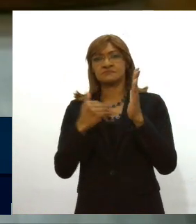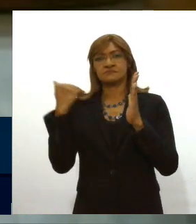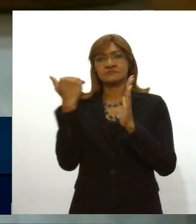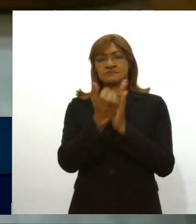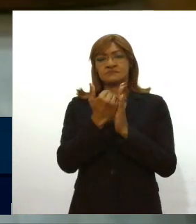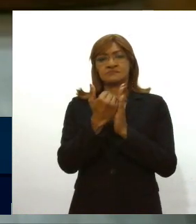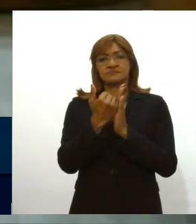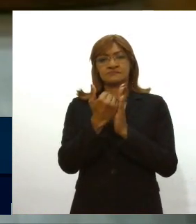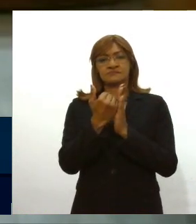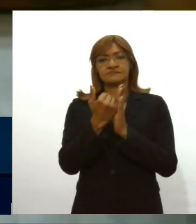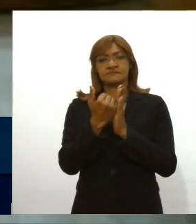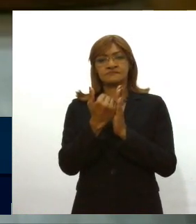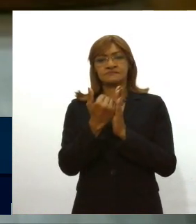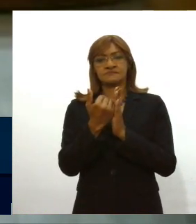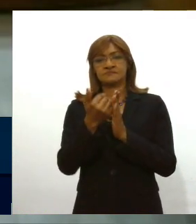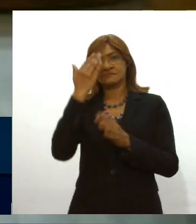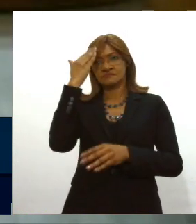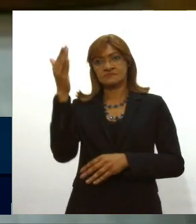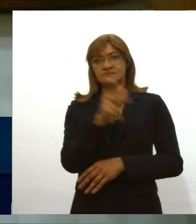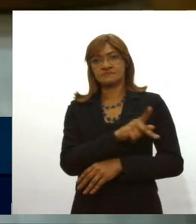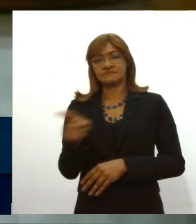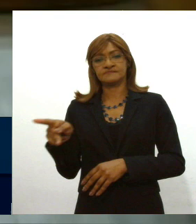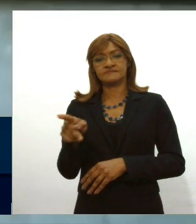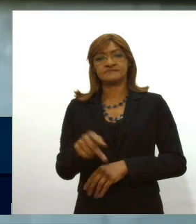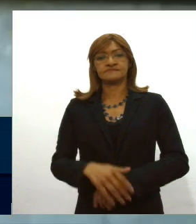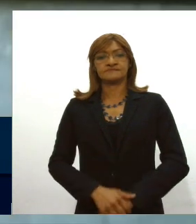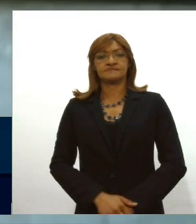um aumento muito acima do mercado muito obrigado senhor presidente